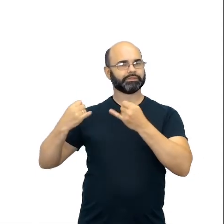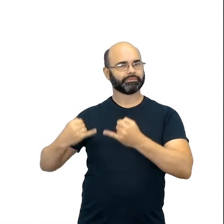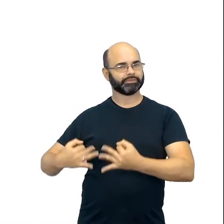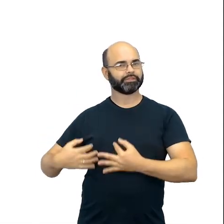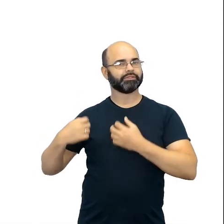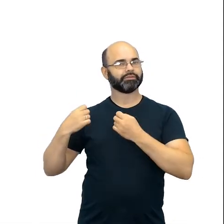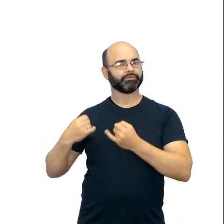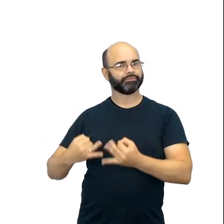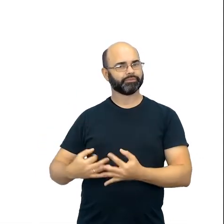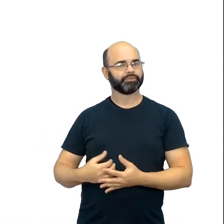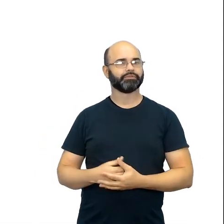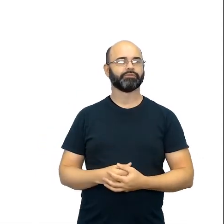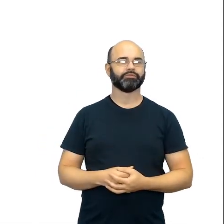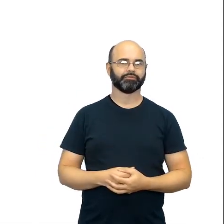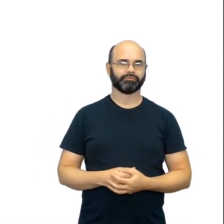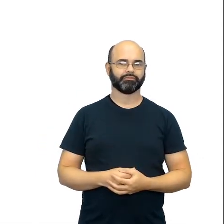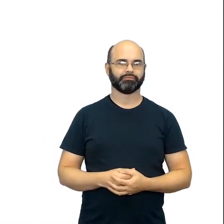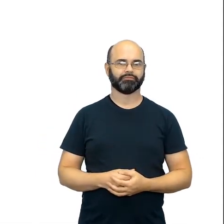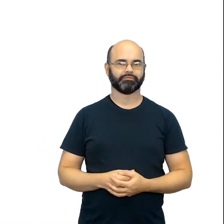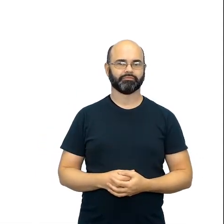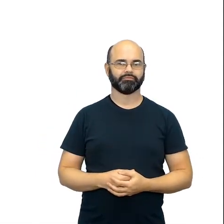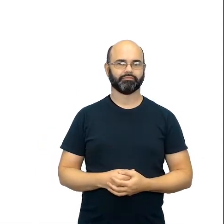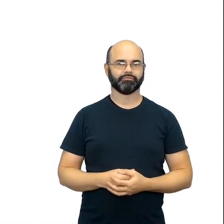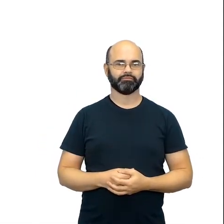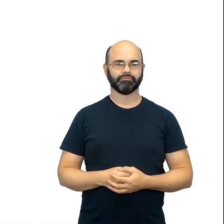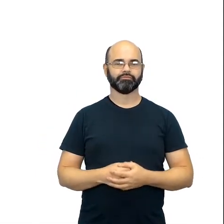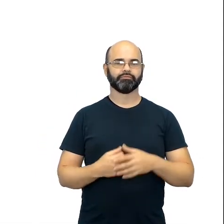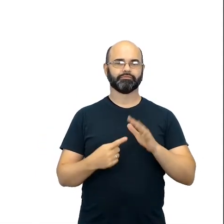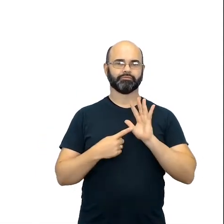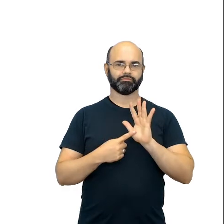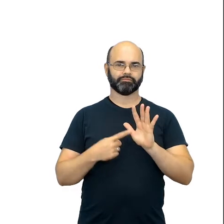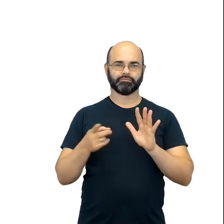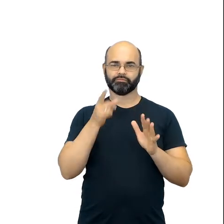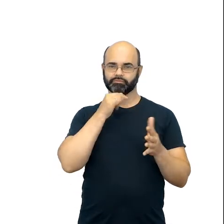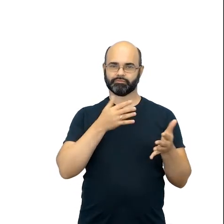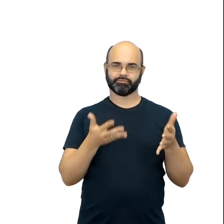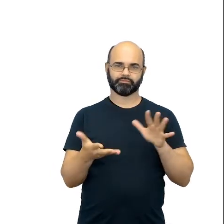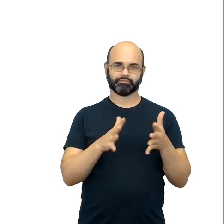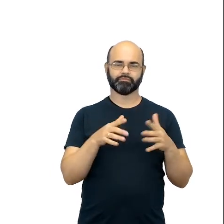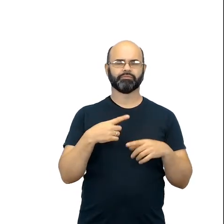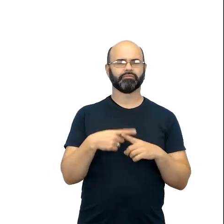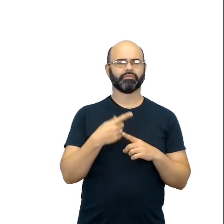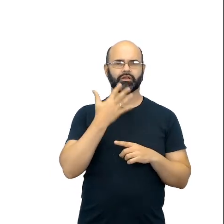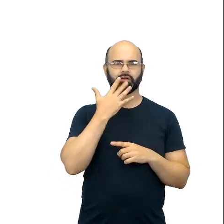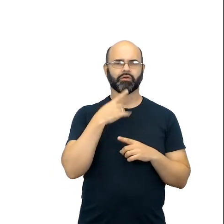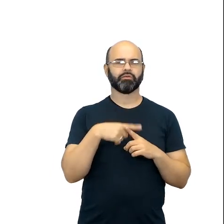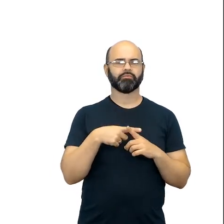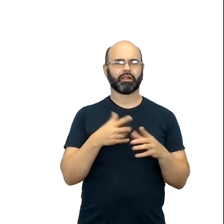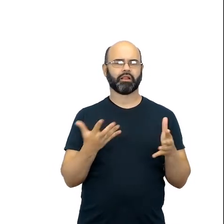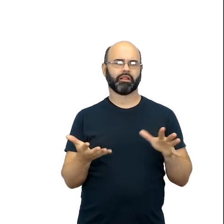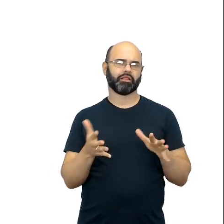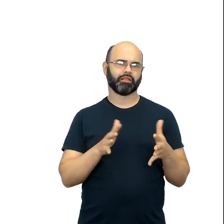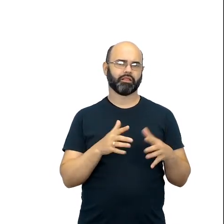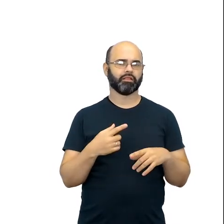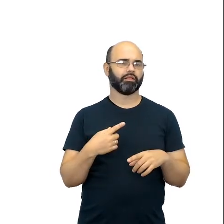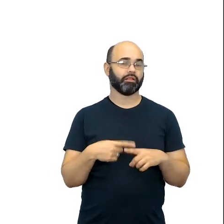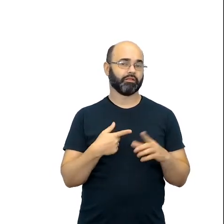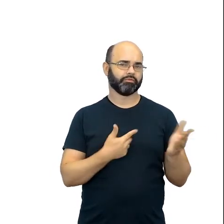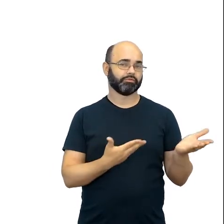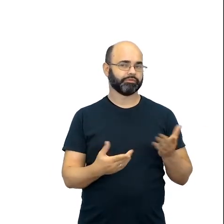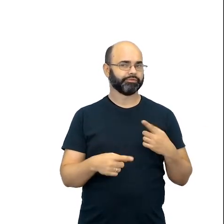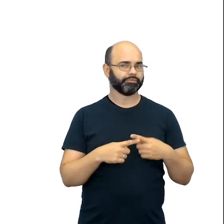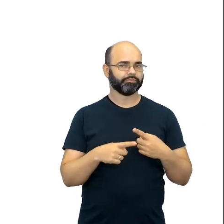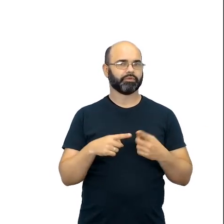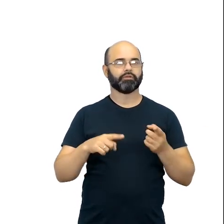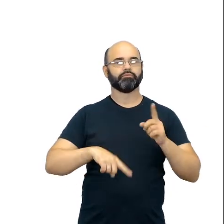dá uma demonstração do equilíbrio químico, porque a cor vai e volta. E aí, eu tenho a ideia de reagente-produto,